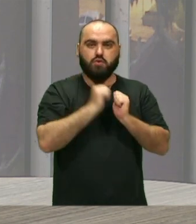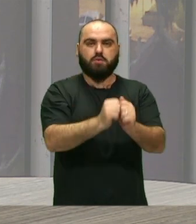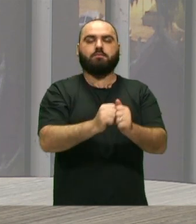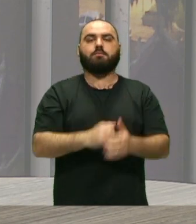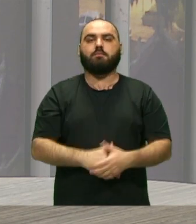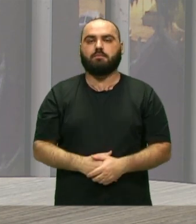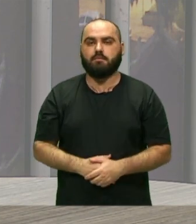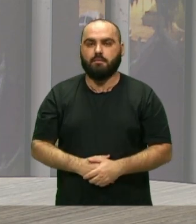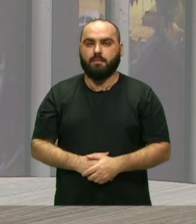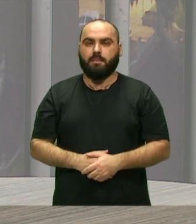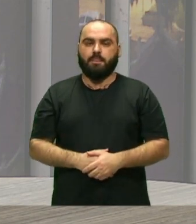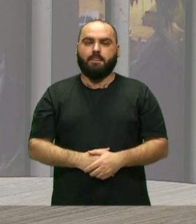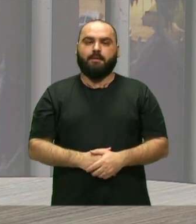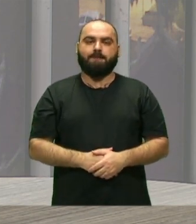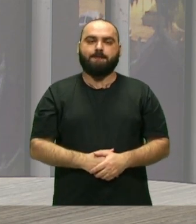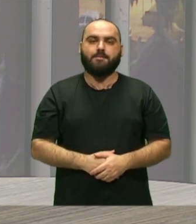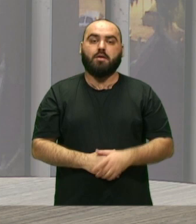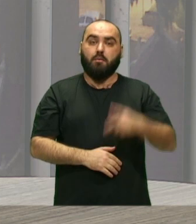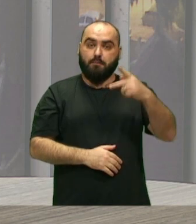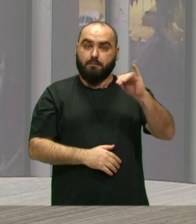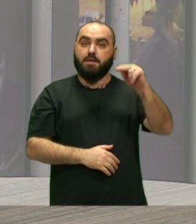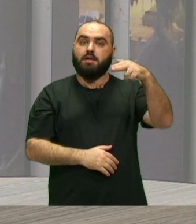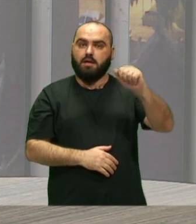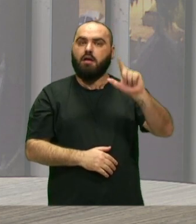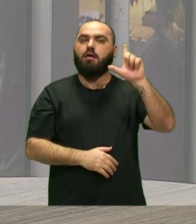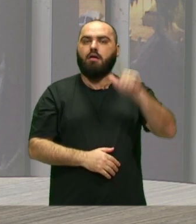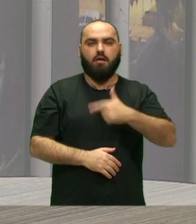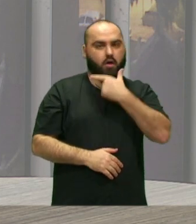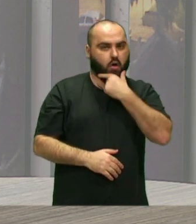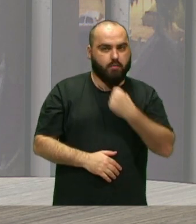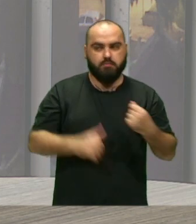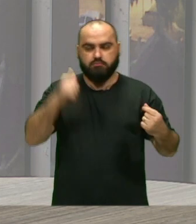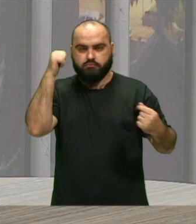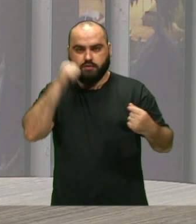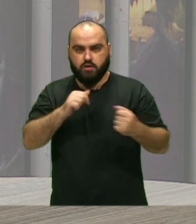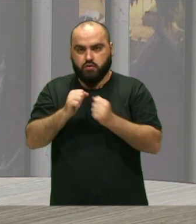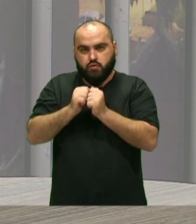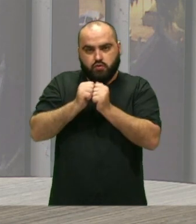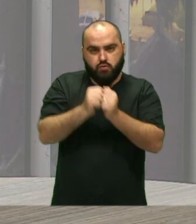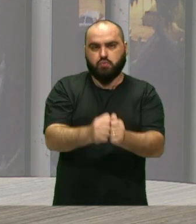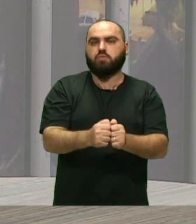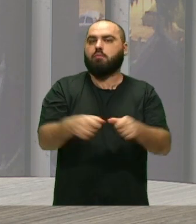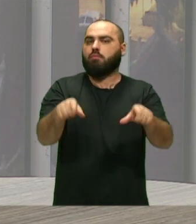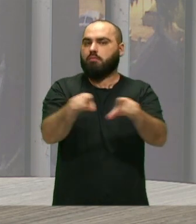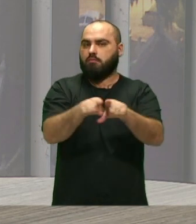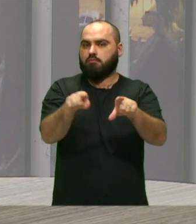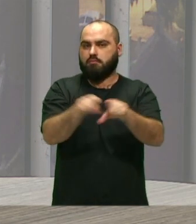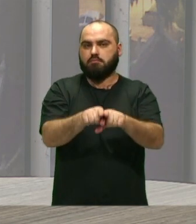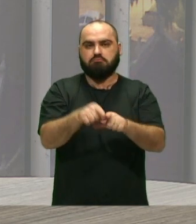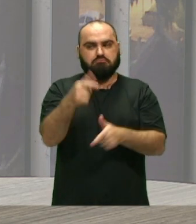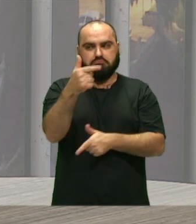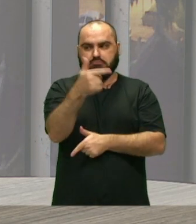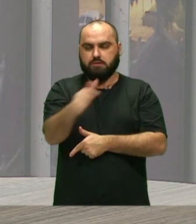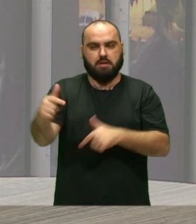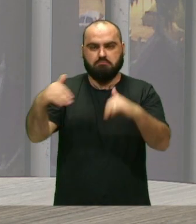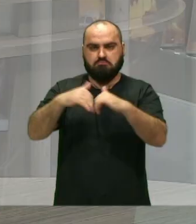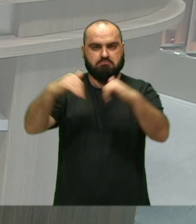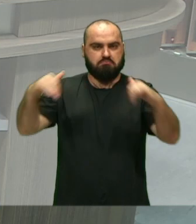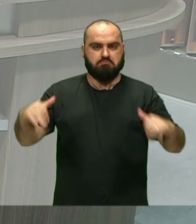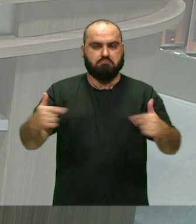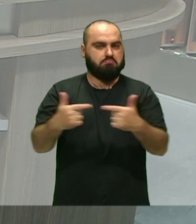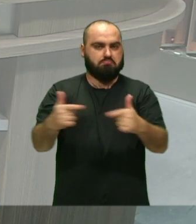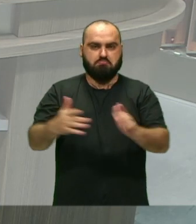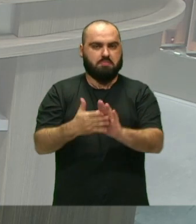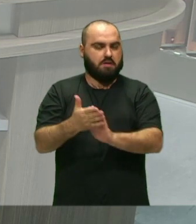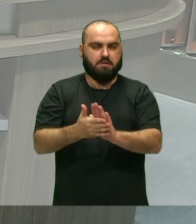as oficinas da Nação Encanto do Pina Daí é para homens e mulheres Também fazerem oficinas juntos Aí não tem essa Essa questão de só